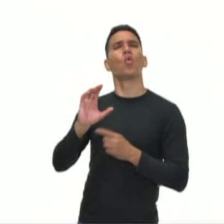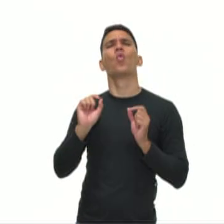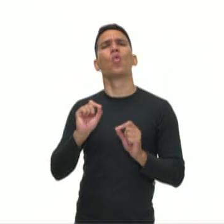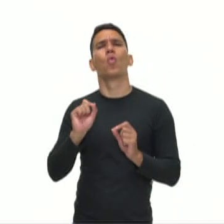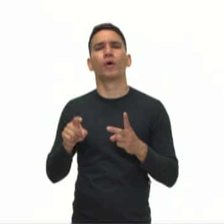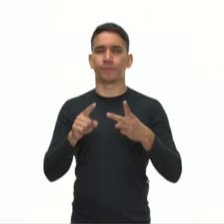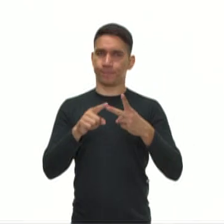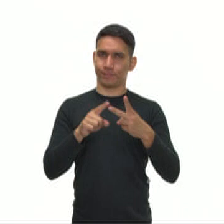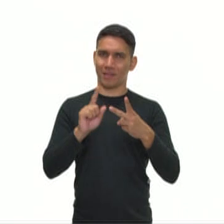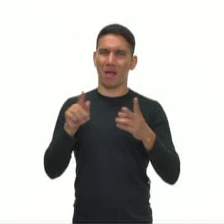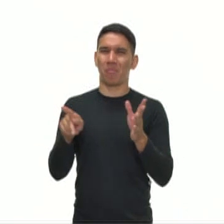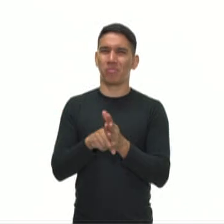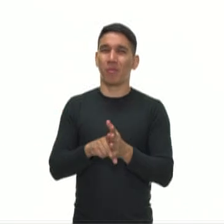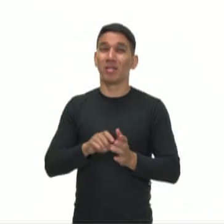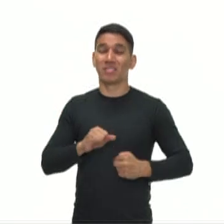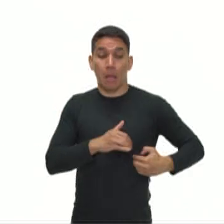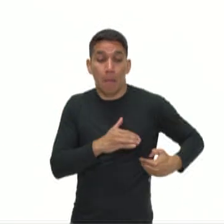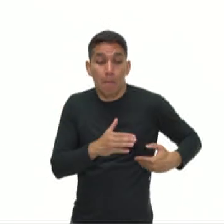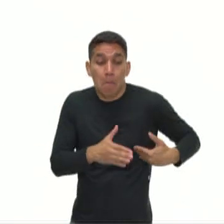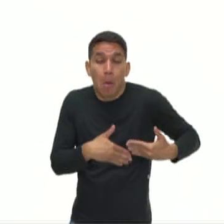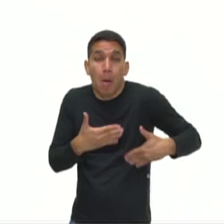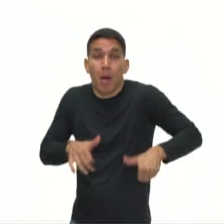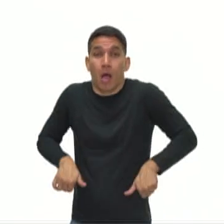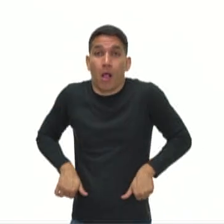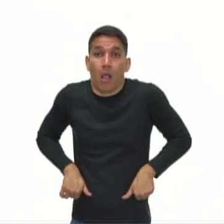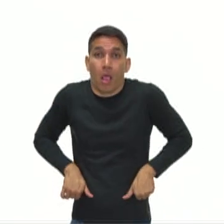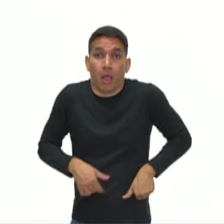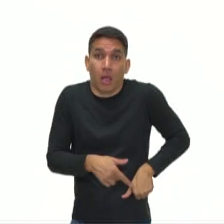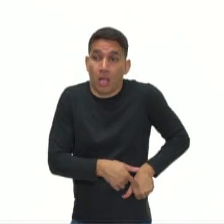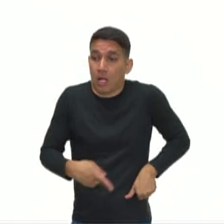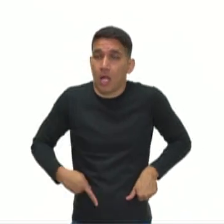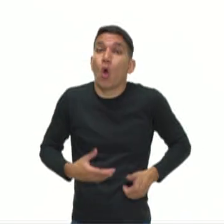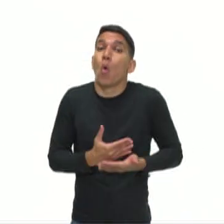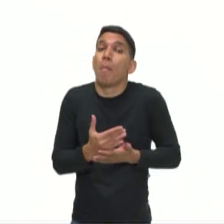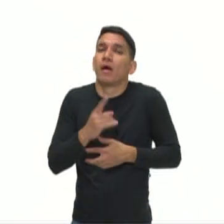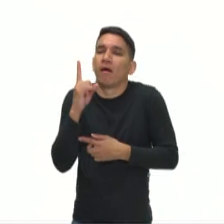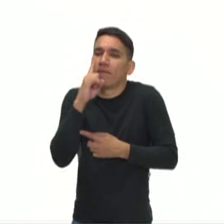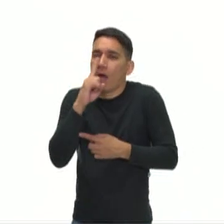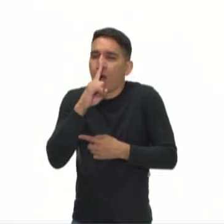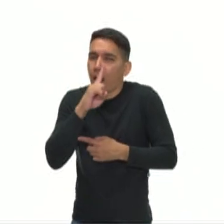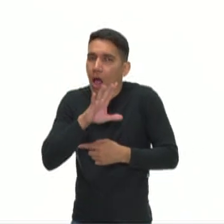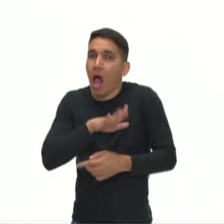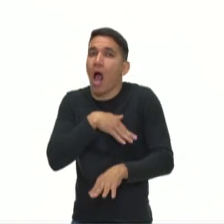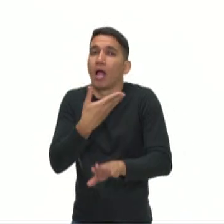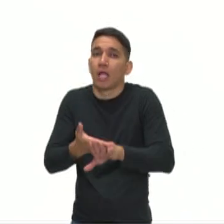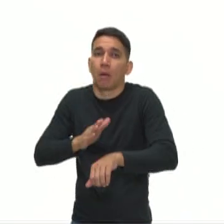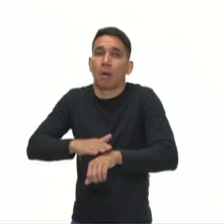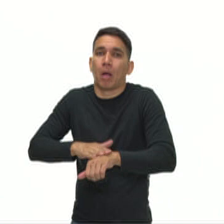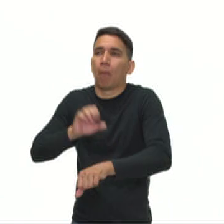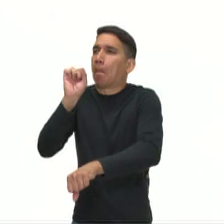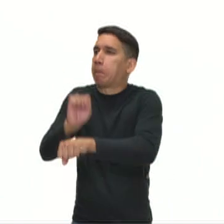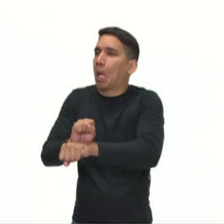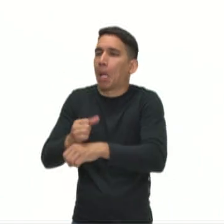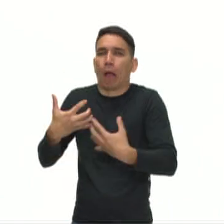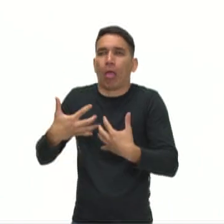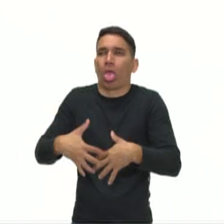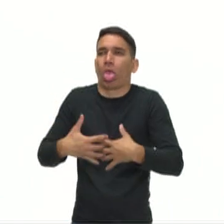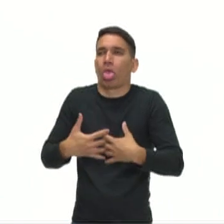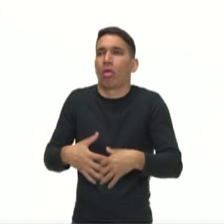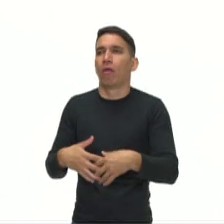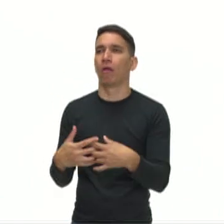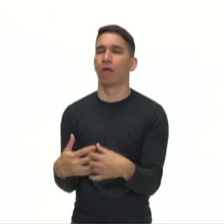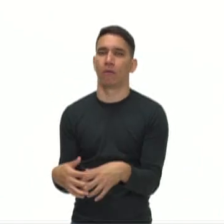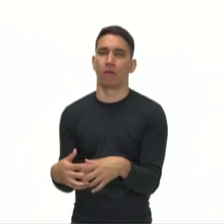Quando há uma perda progressiva dos rins, eles começam falhando até que eles param totalmente de funcionar